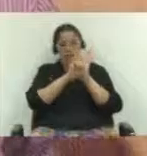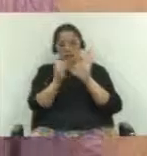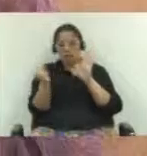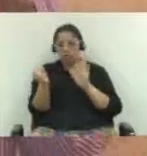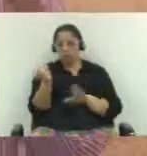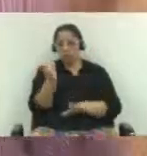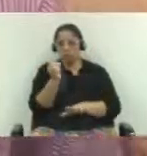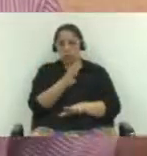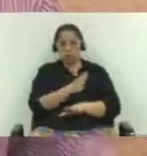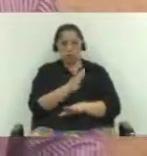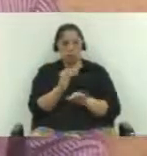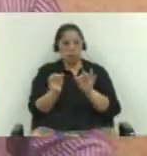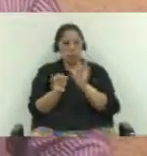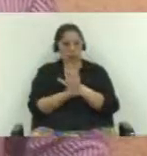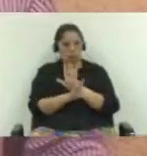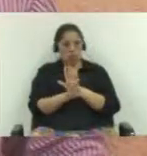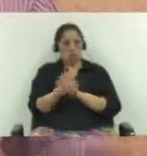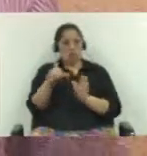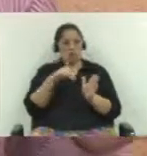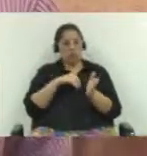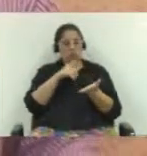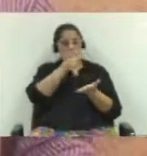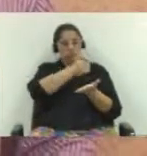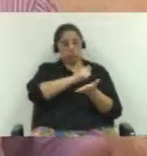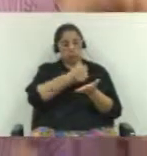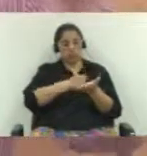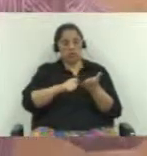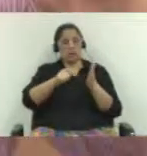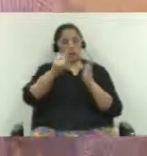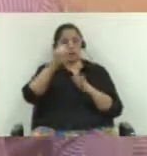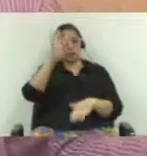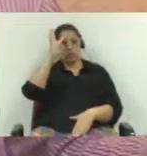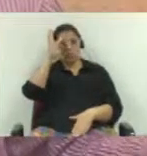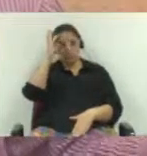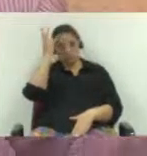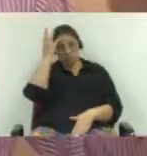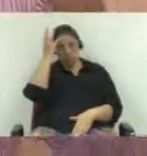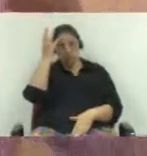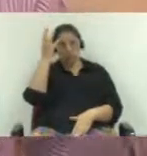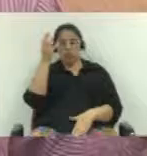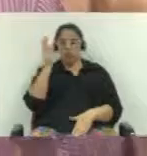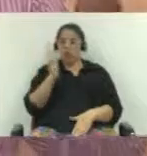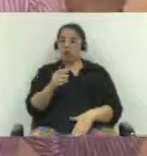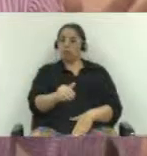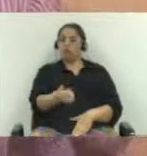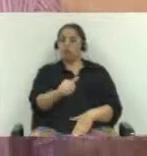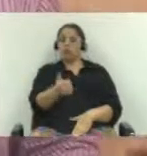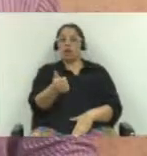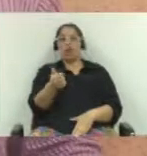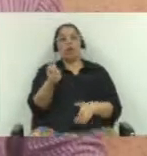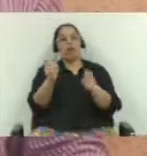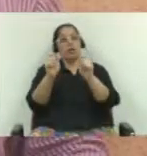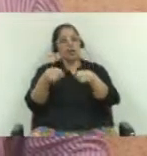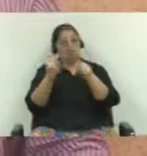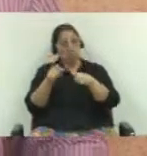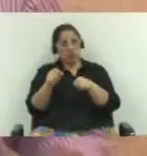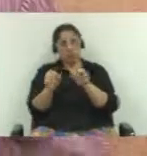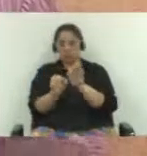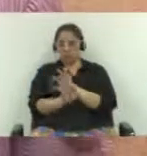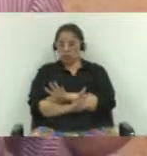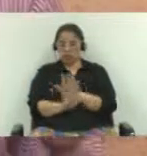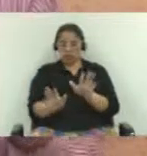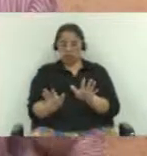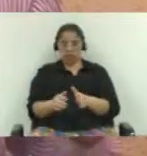Pode ter, não nessa fase, mas terá em outro edital se as duas não concorrem, ponto. Isso é o que está escrito na